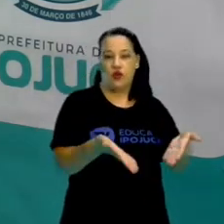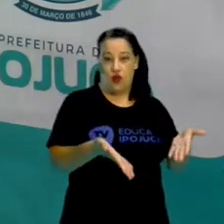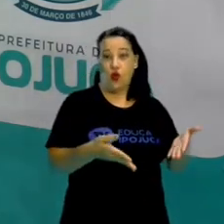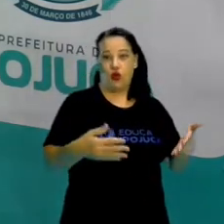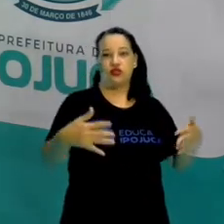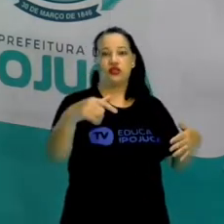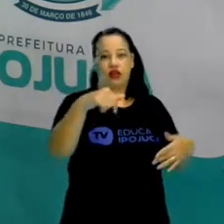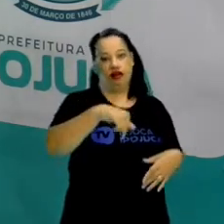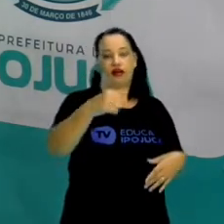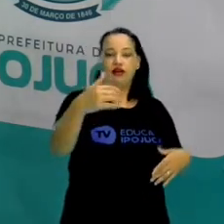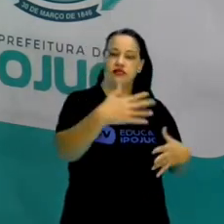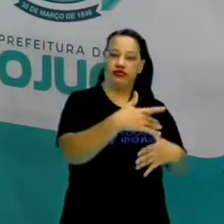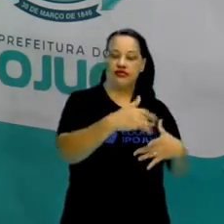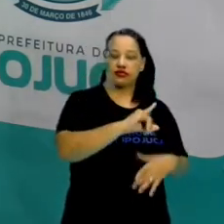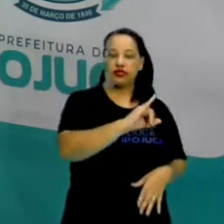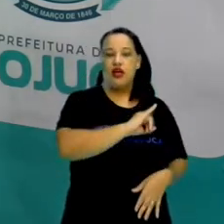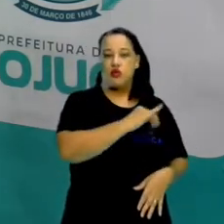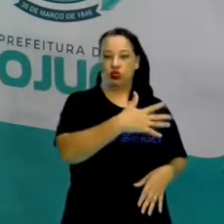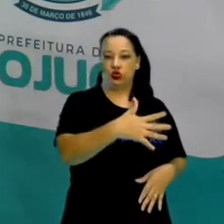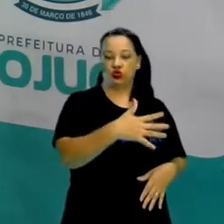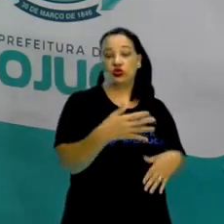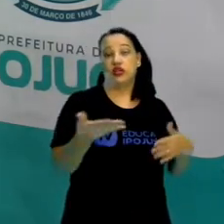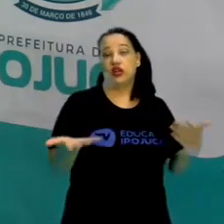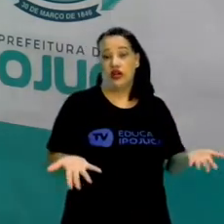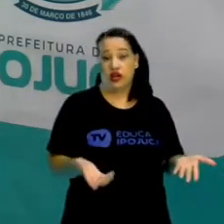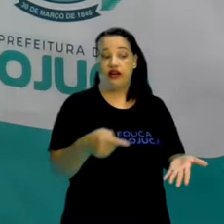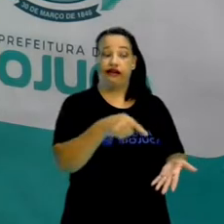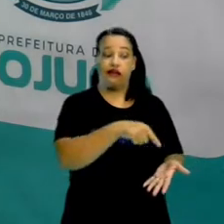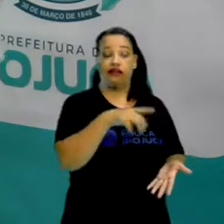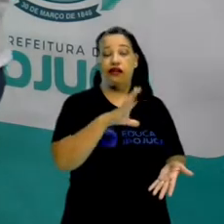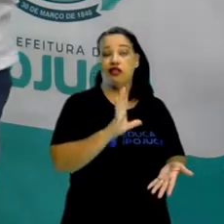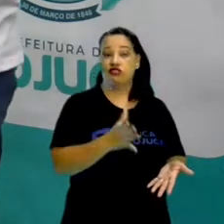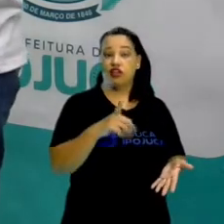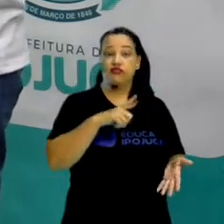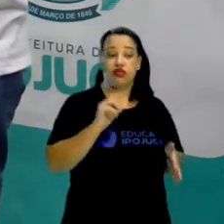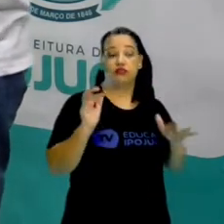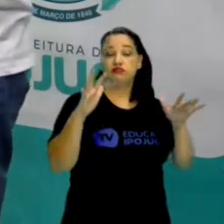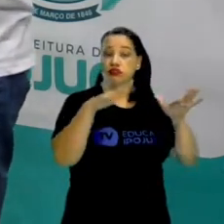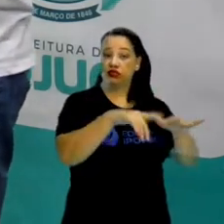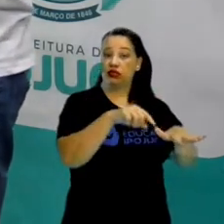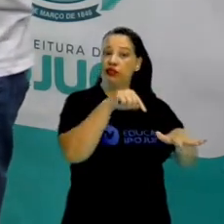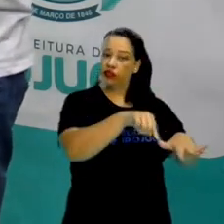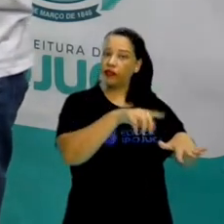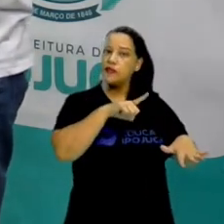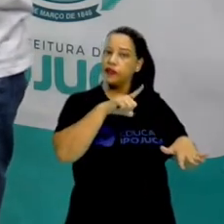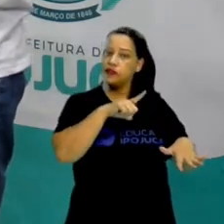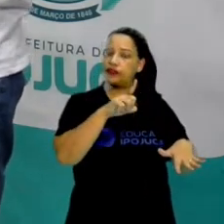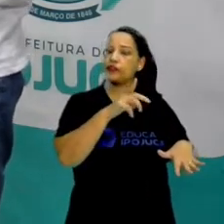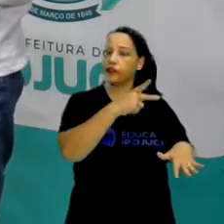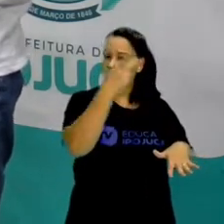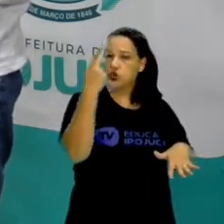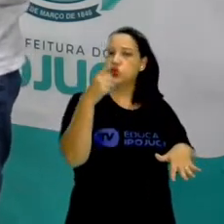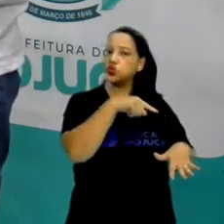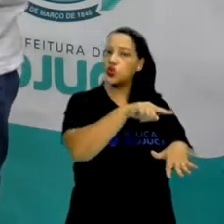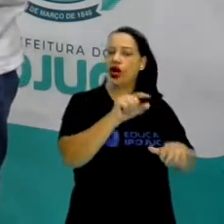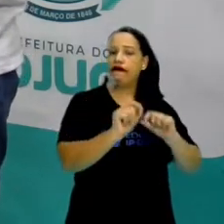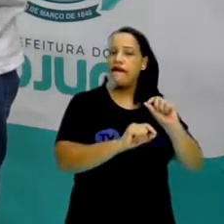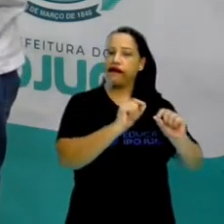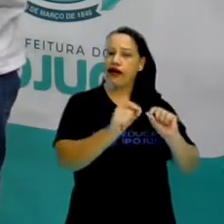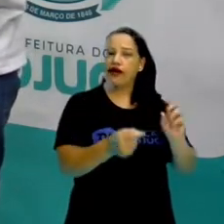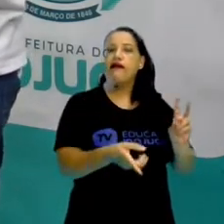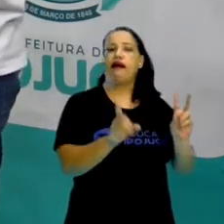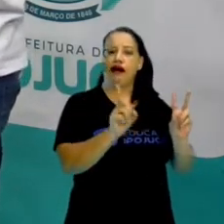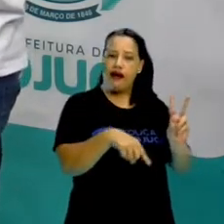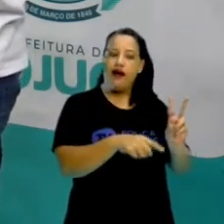Ipojuca, ela já era ocupada, tá bem, pessoal? E por quem é que ela era ocupada? Ela era ocupada pelos povos indígenas, pelos